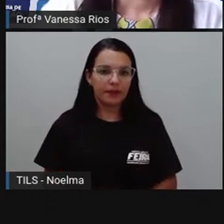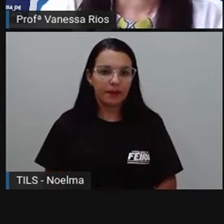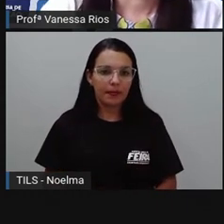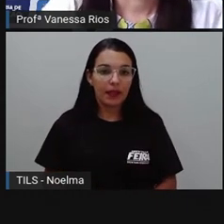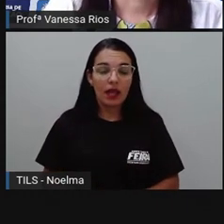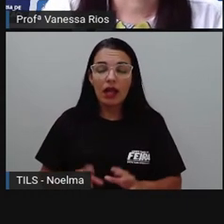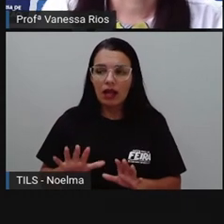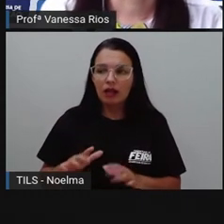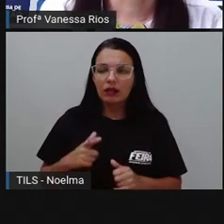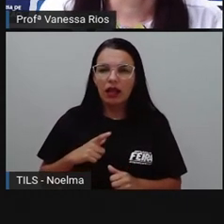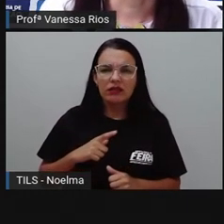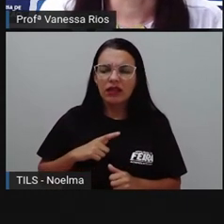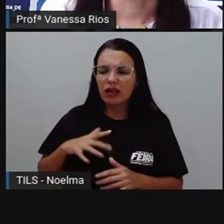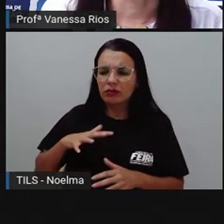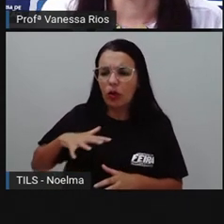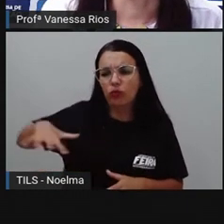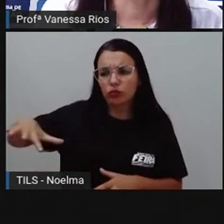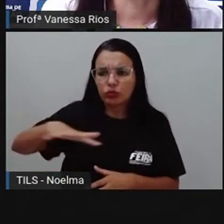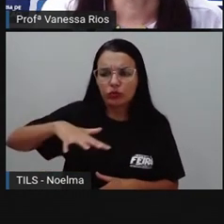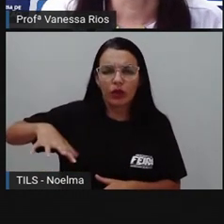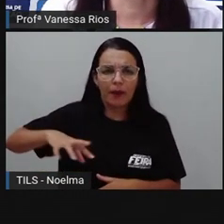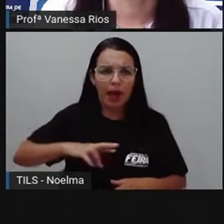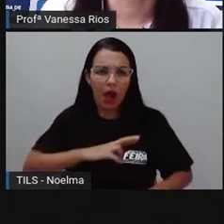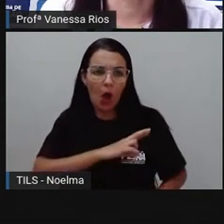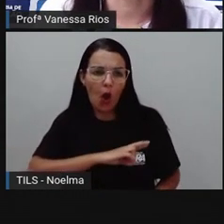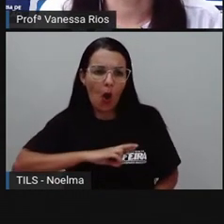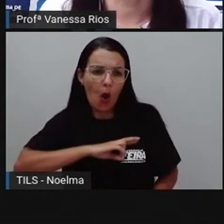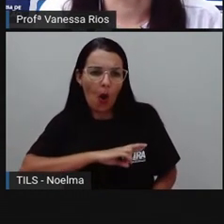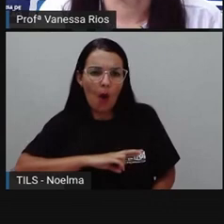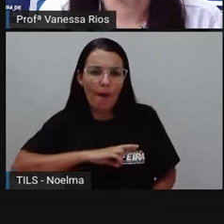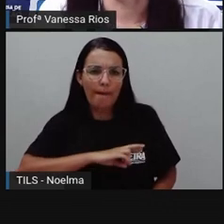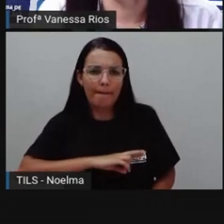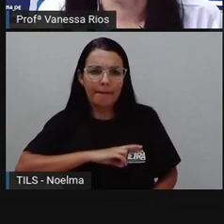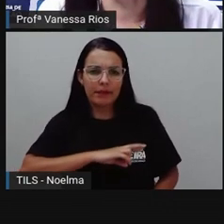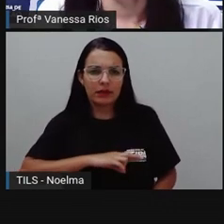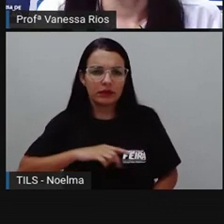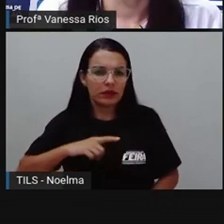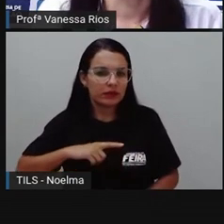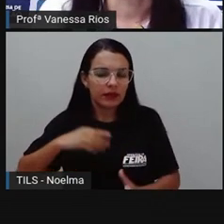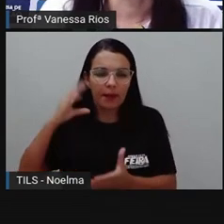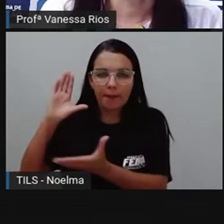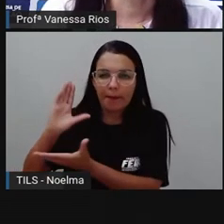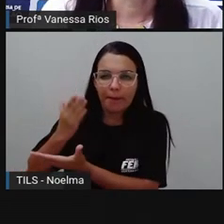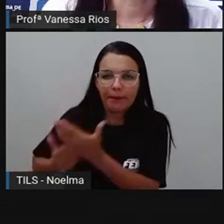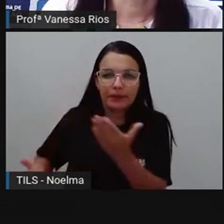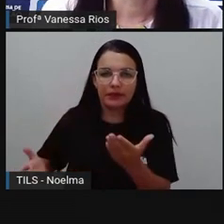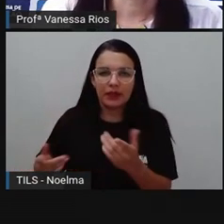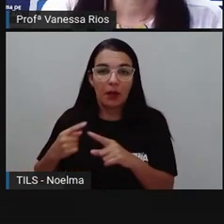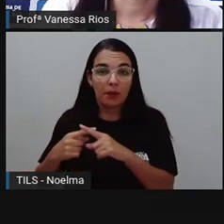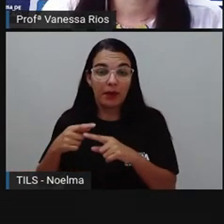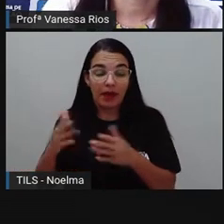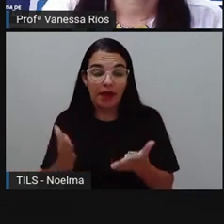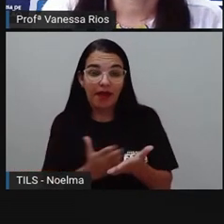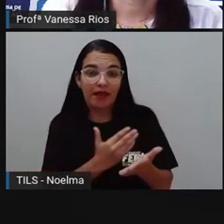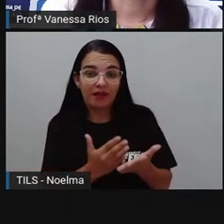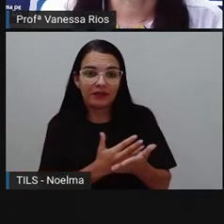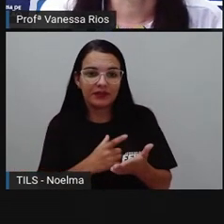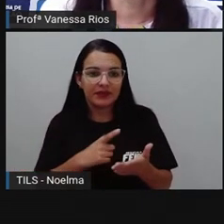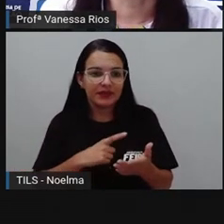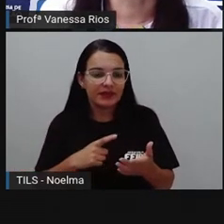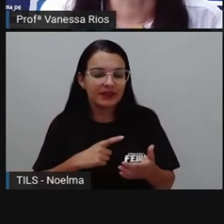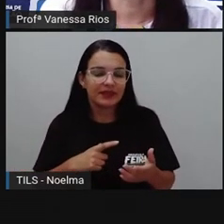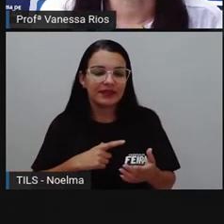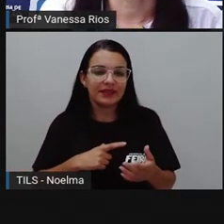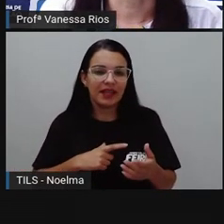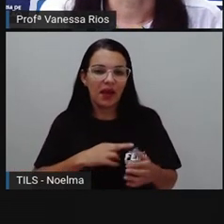Nem a esfera do romance aparece como escapismo desta edição, o que comumente acontece em quadrinhos